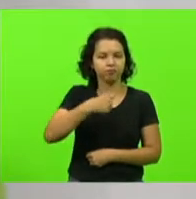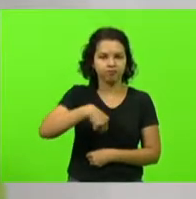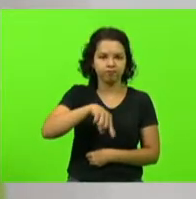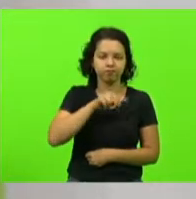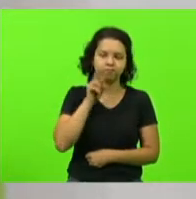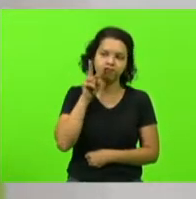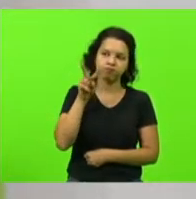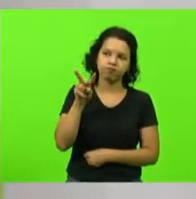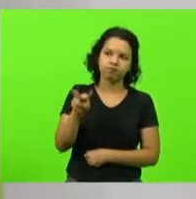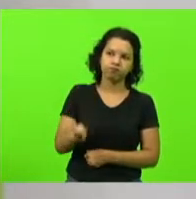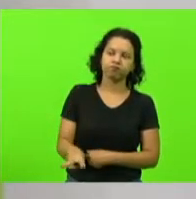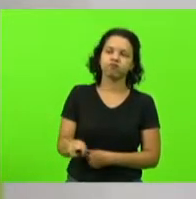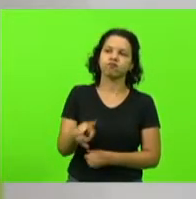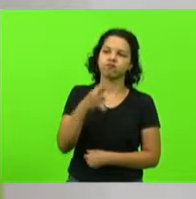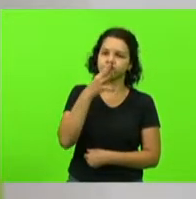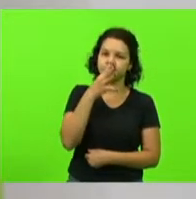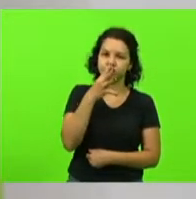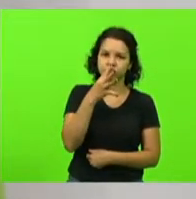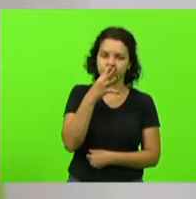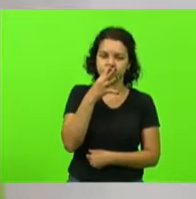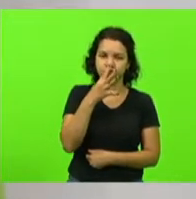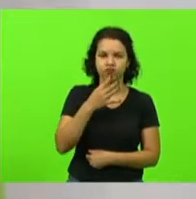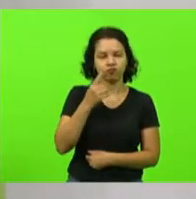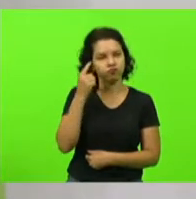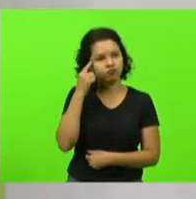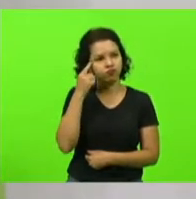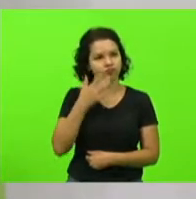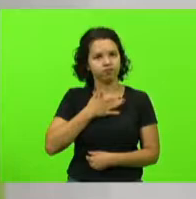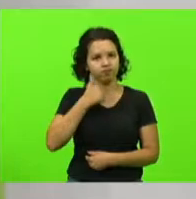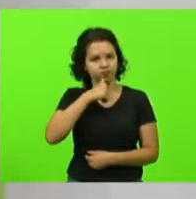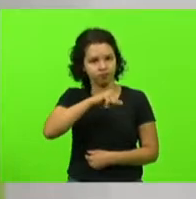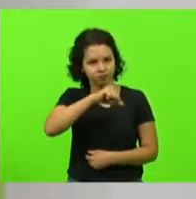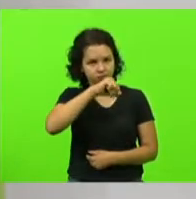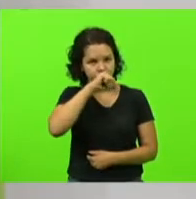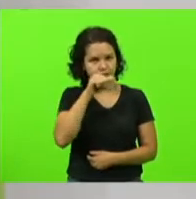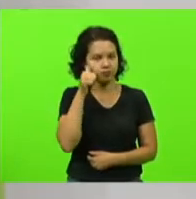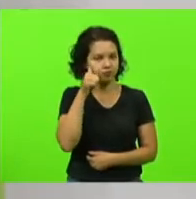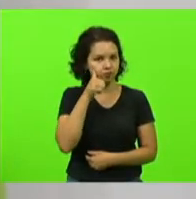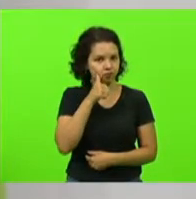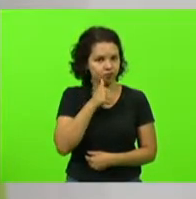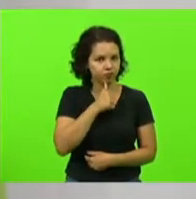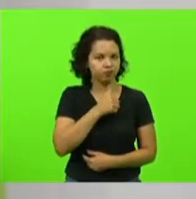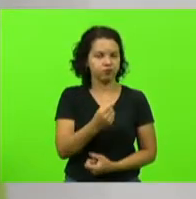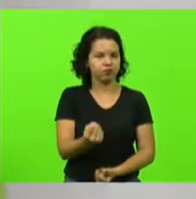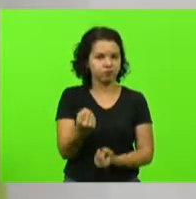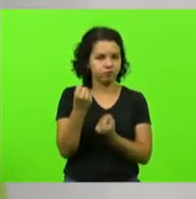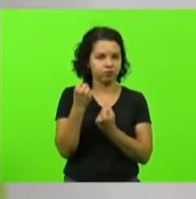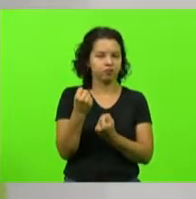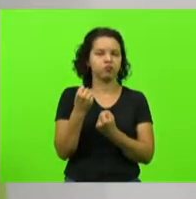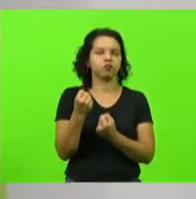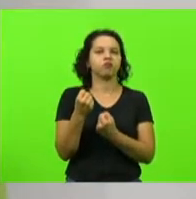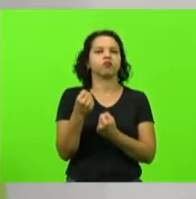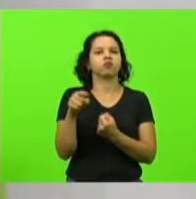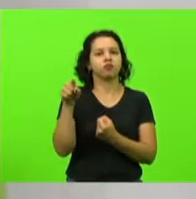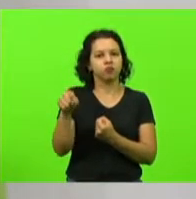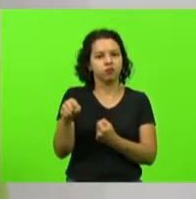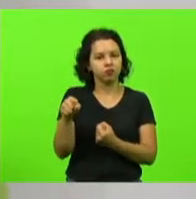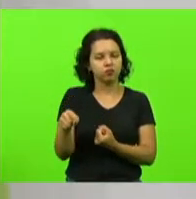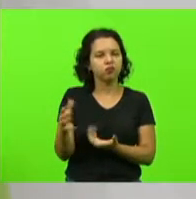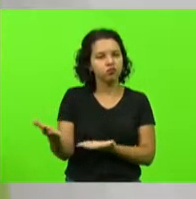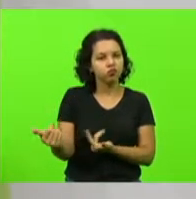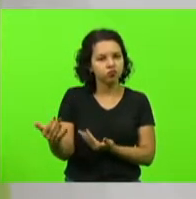Logo pensei na mãe, mulher forte, que logo cedo teve que ir para um colégio de freiras.